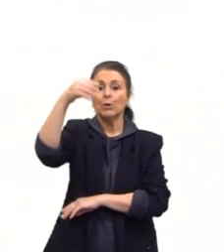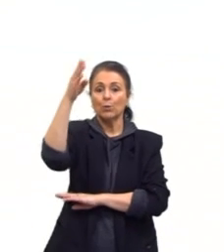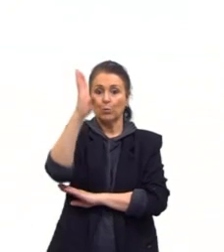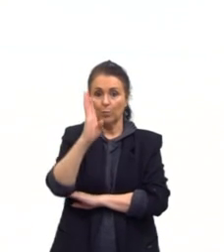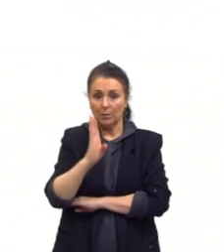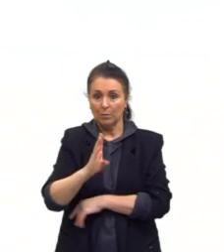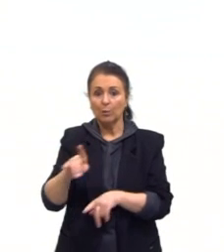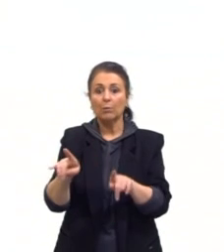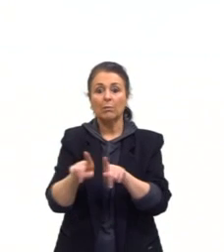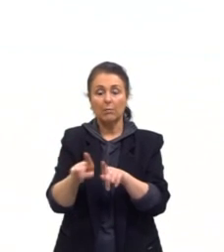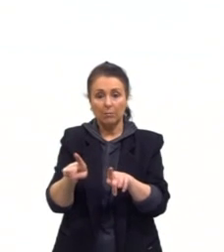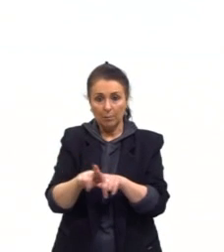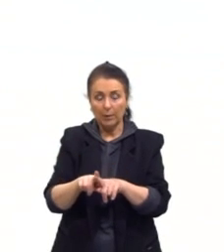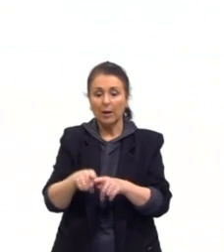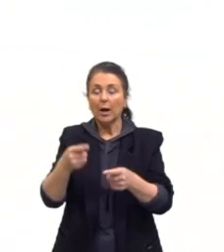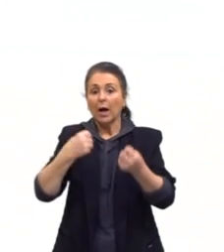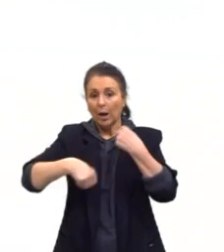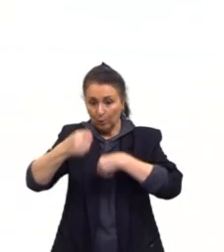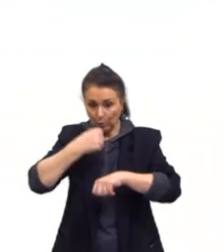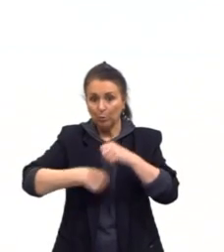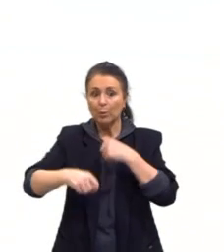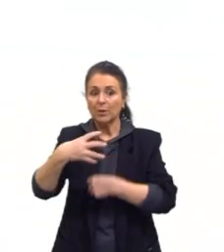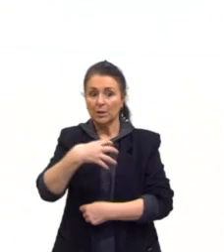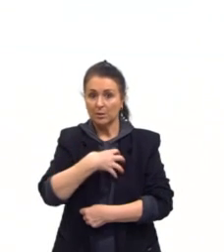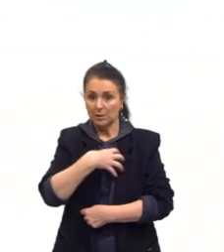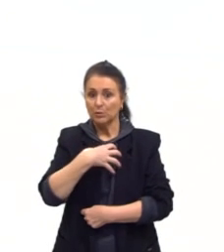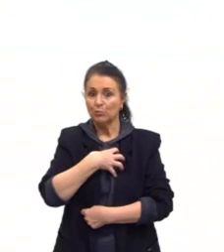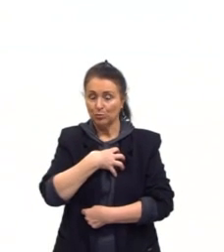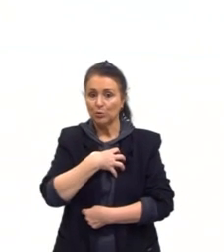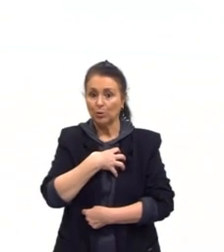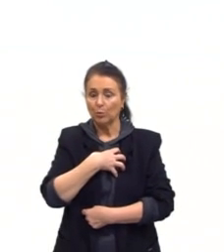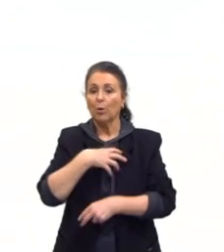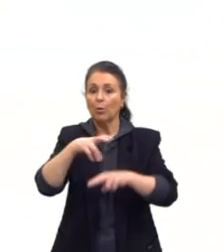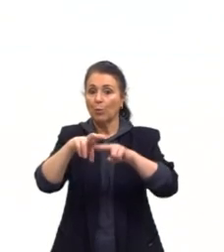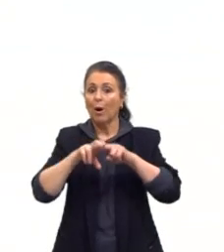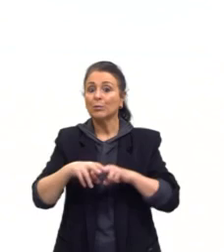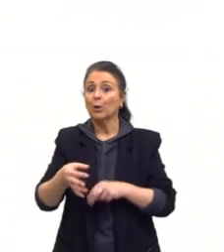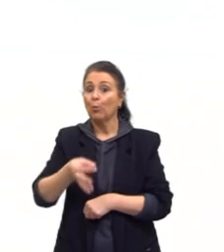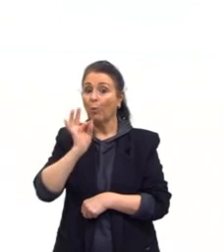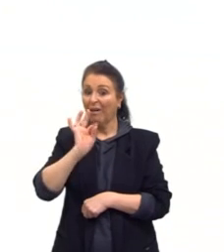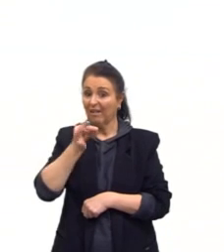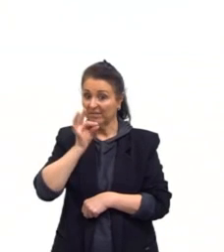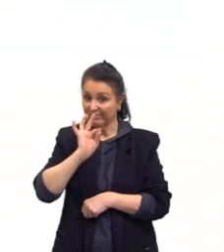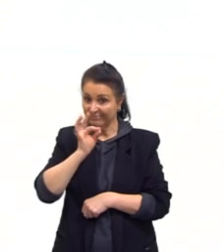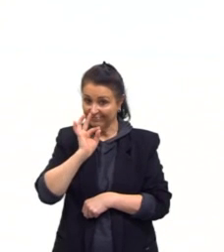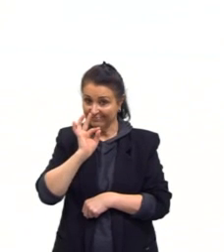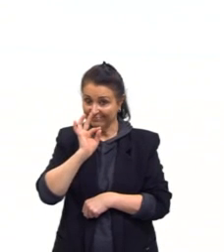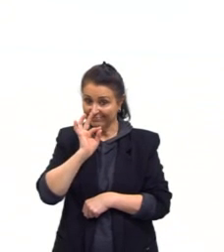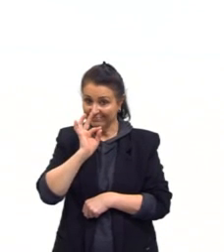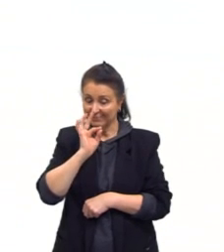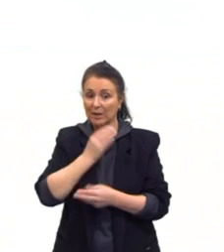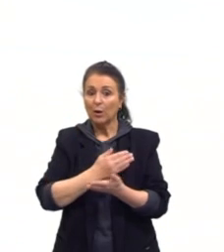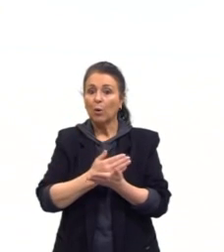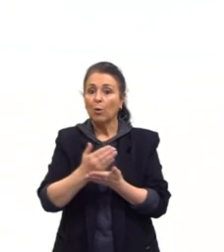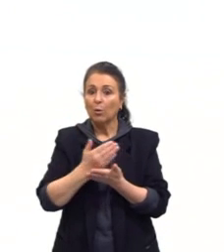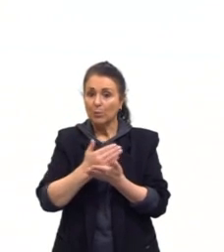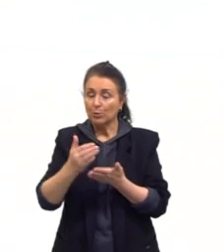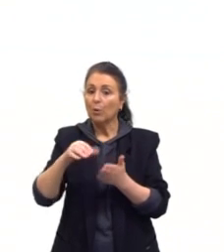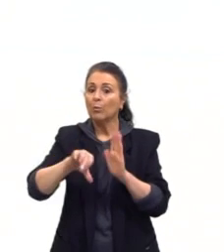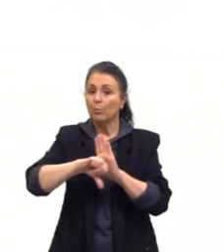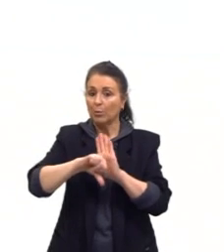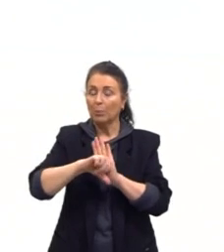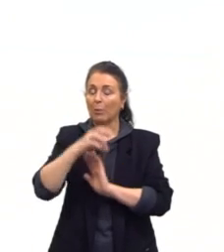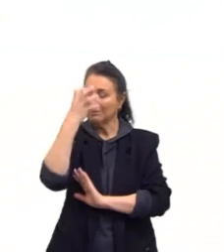economia foi atingida fortemente pela questão do café, né? O café, então, acabou não sendo